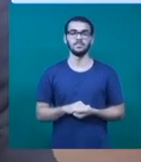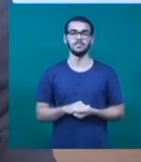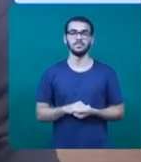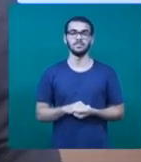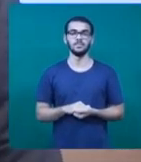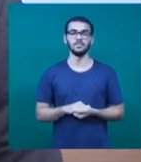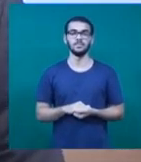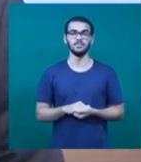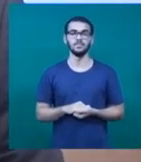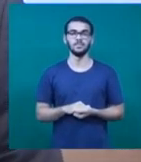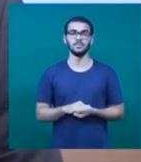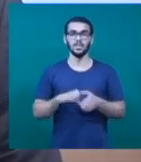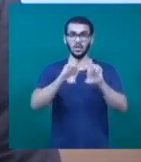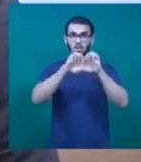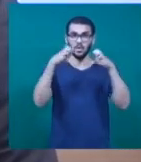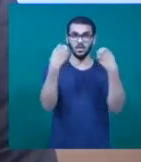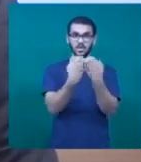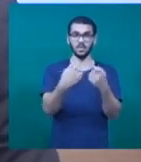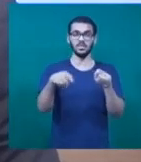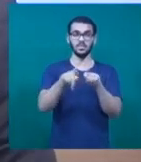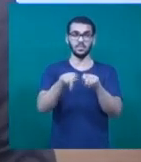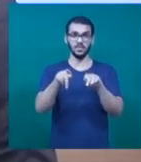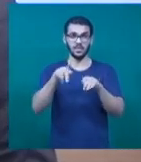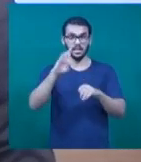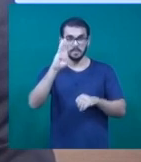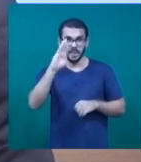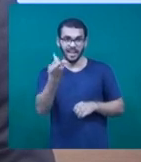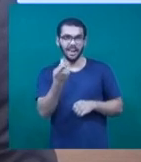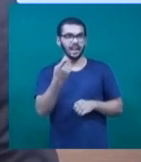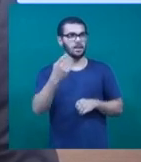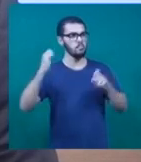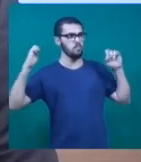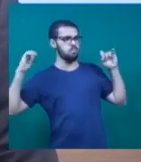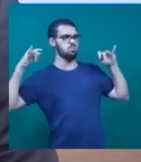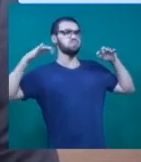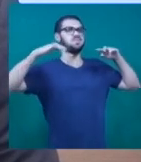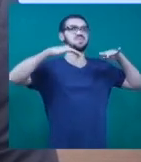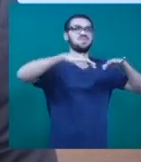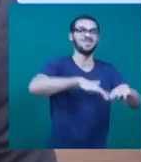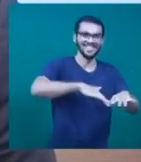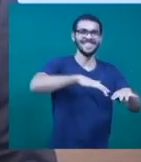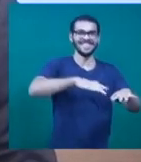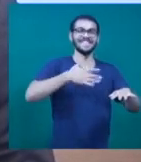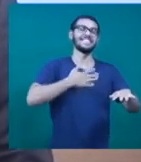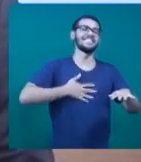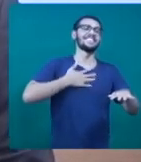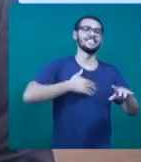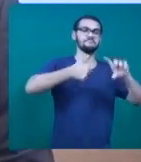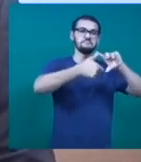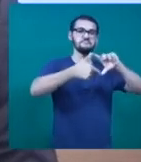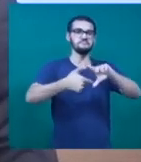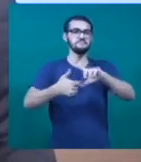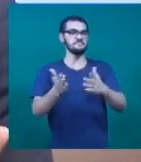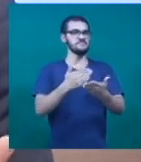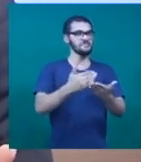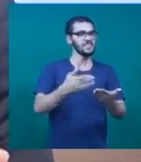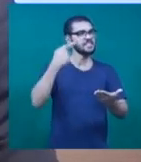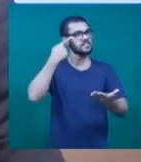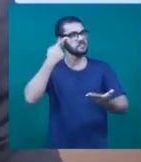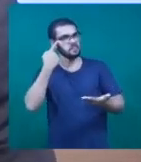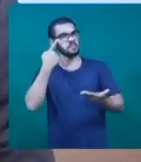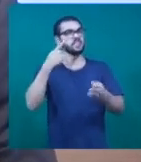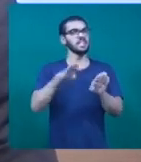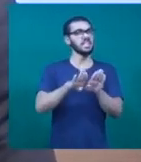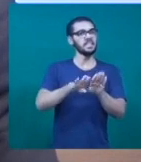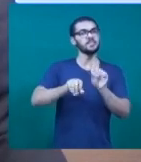Um festival realizado na capital do estado, atraiu uma multidão de admiradores da cultura dos quadrinhos orientais. Devidamente